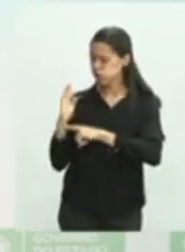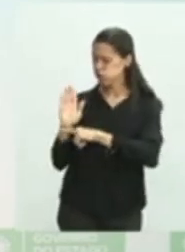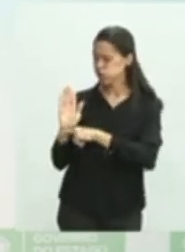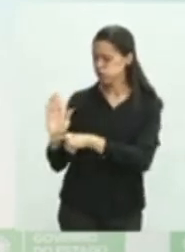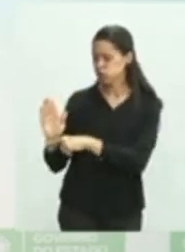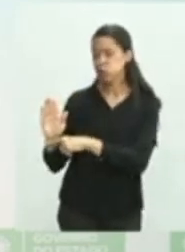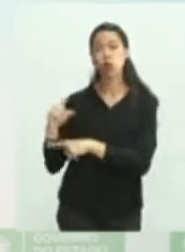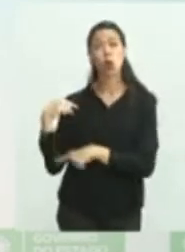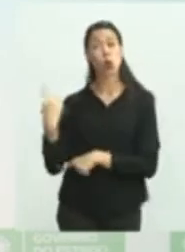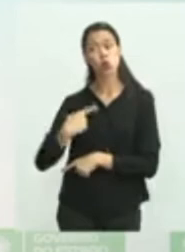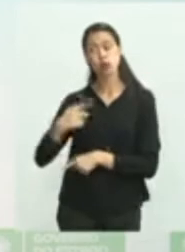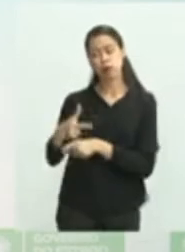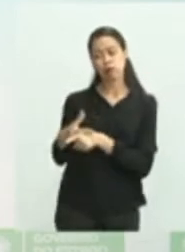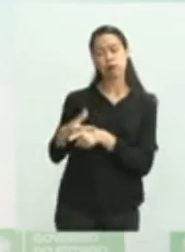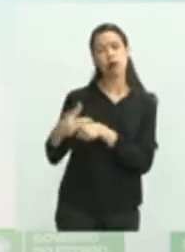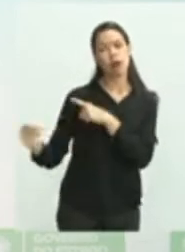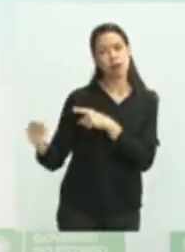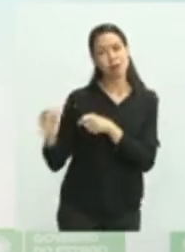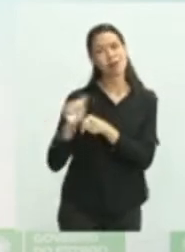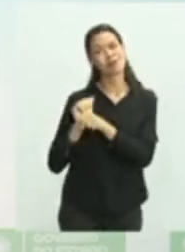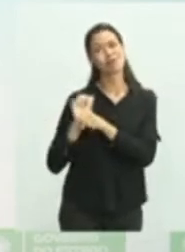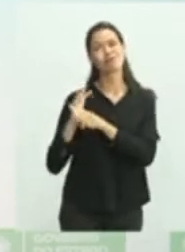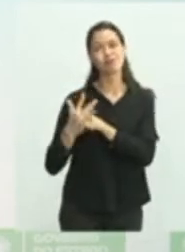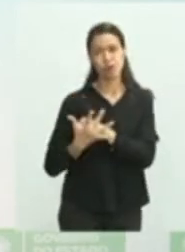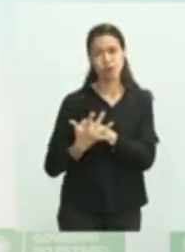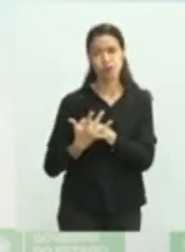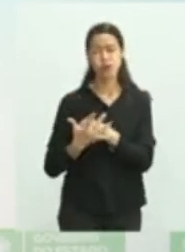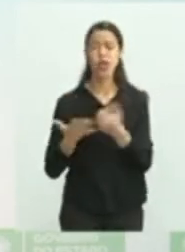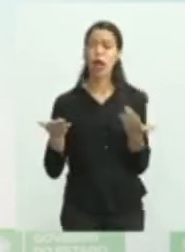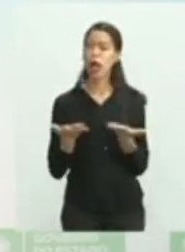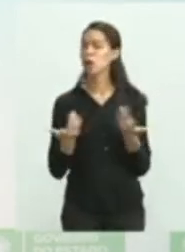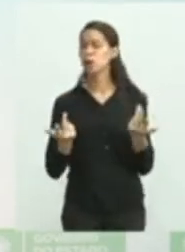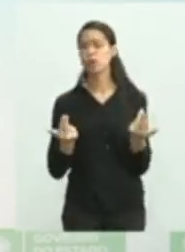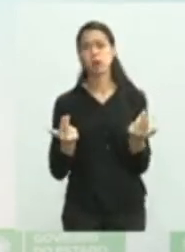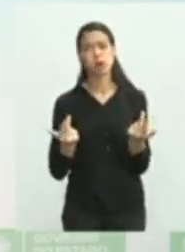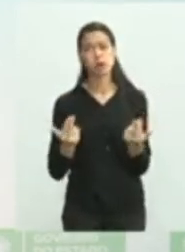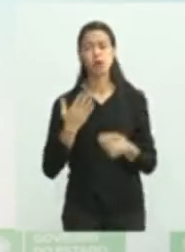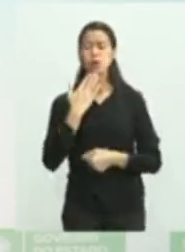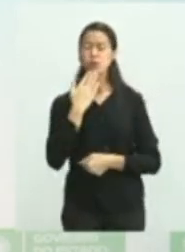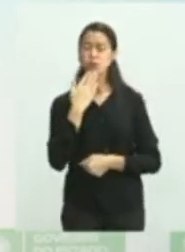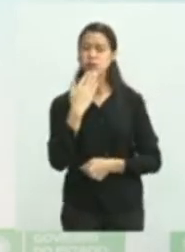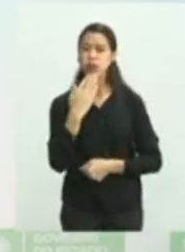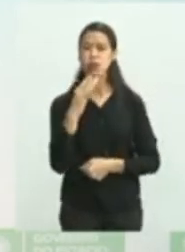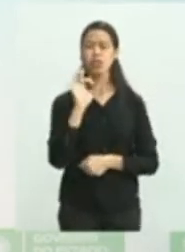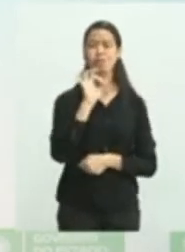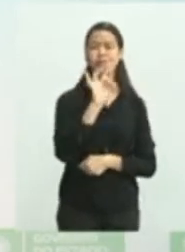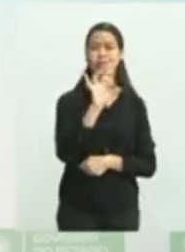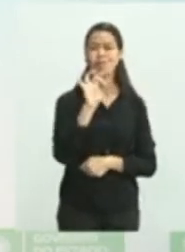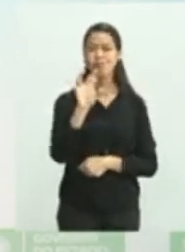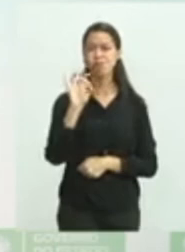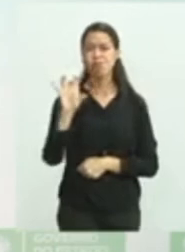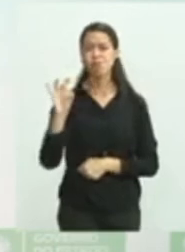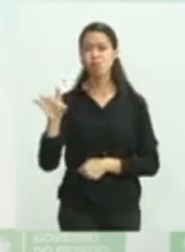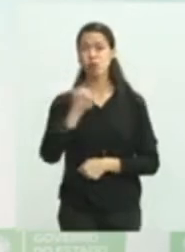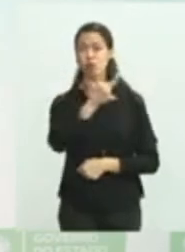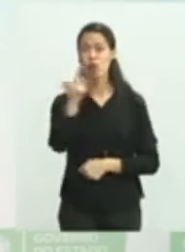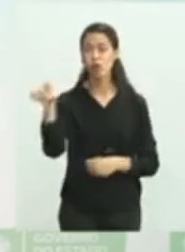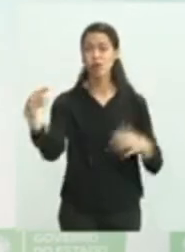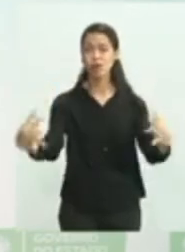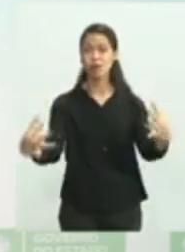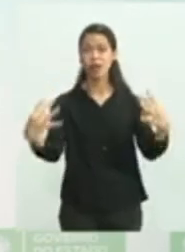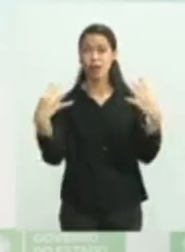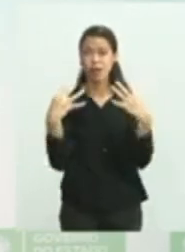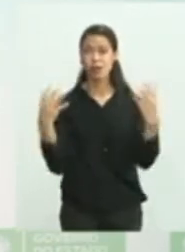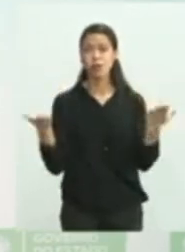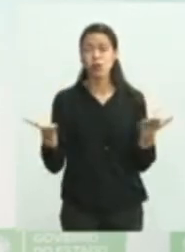fato, vencer essa batalha. E quero aqui pedir a cada um de vocês que está nos assistindo,